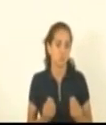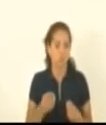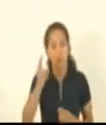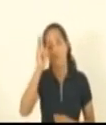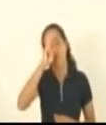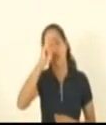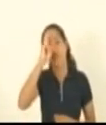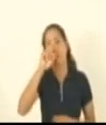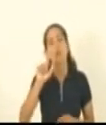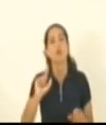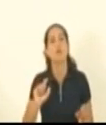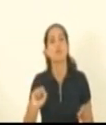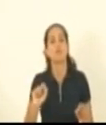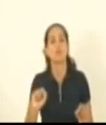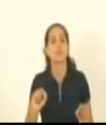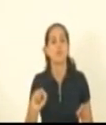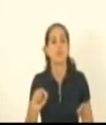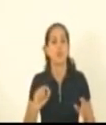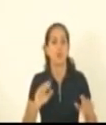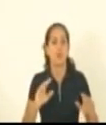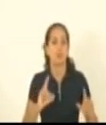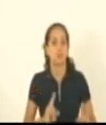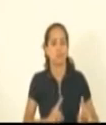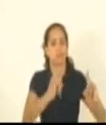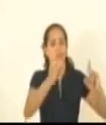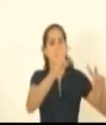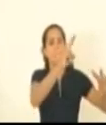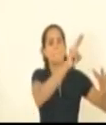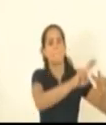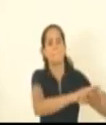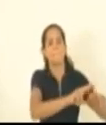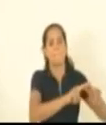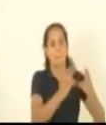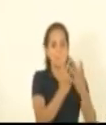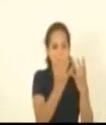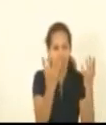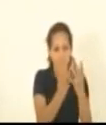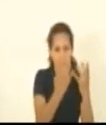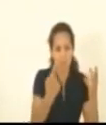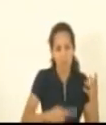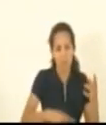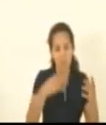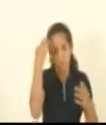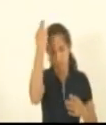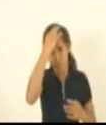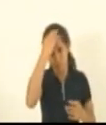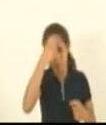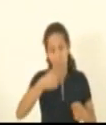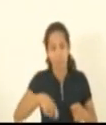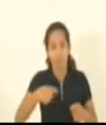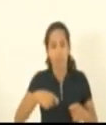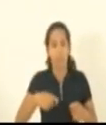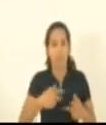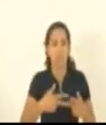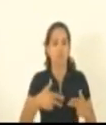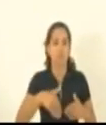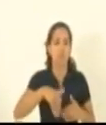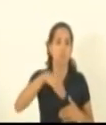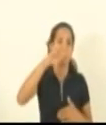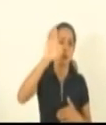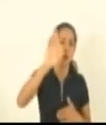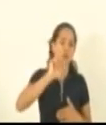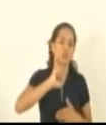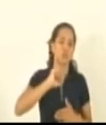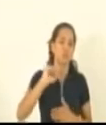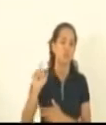que as penitenciárias do Espírito Santo estão precisando de muito mais coisas do que